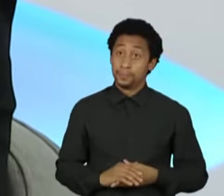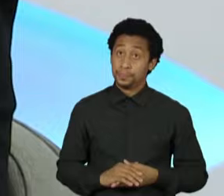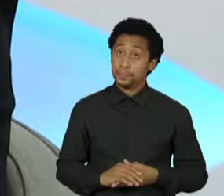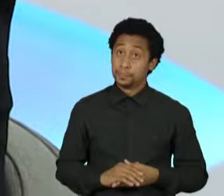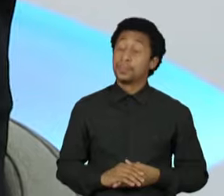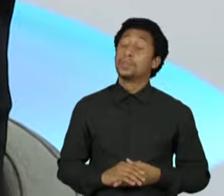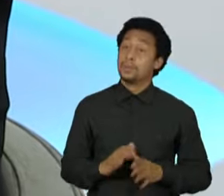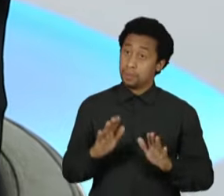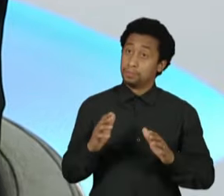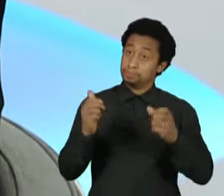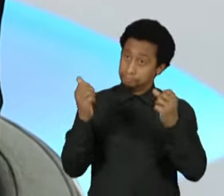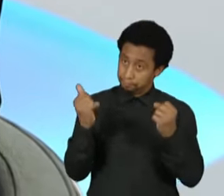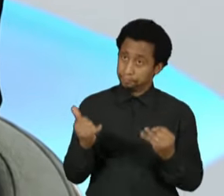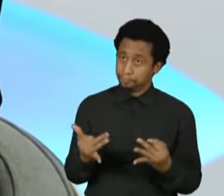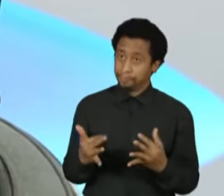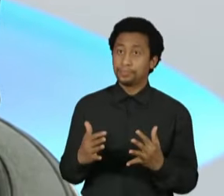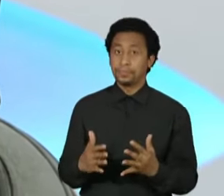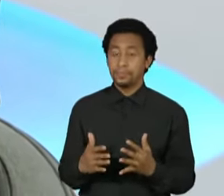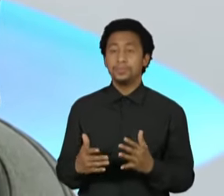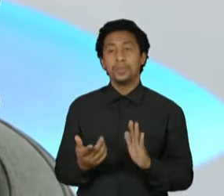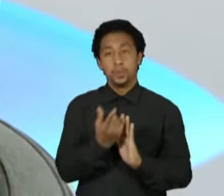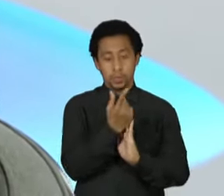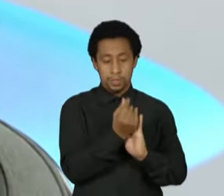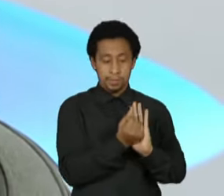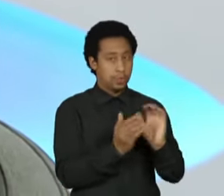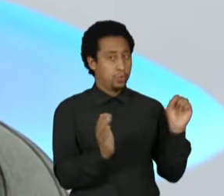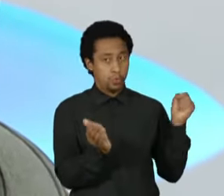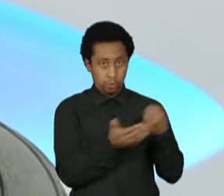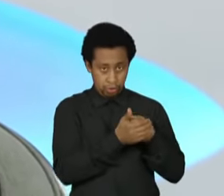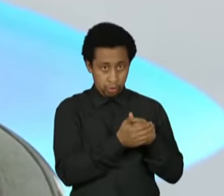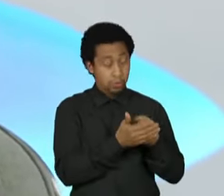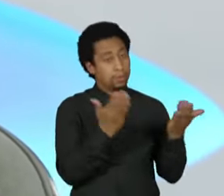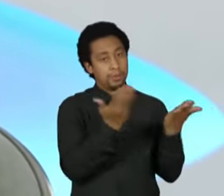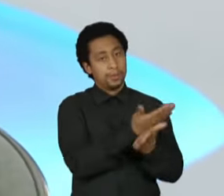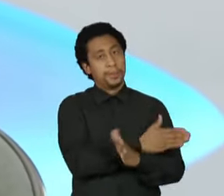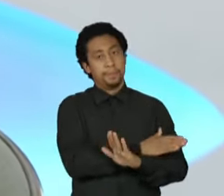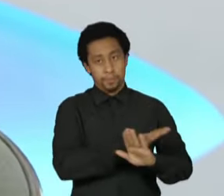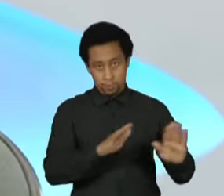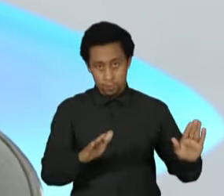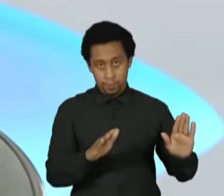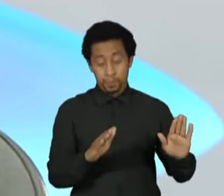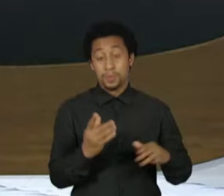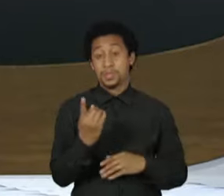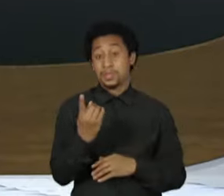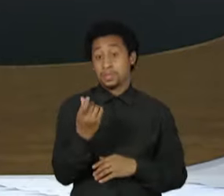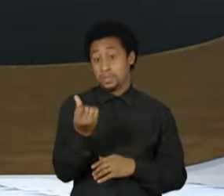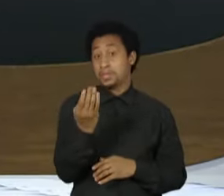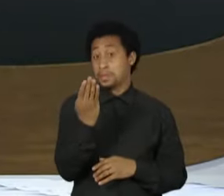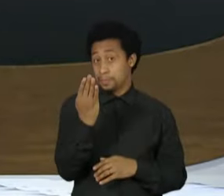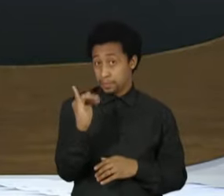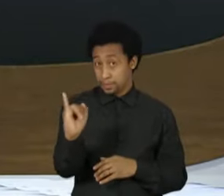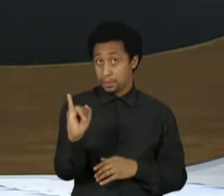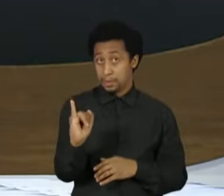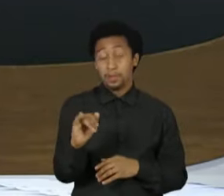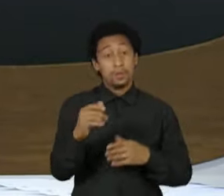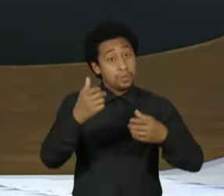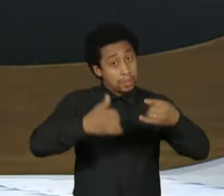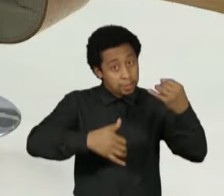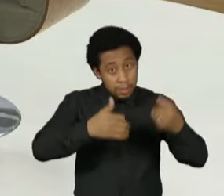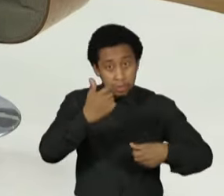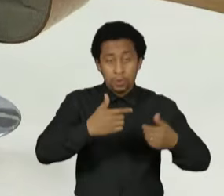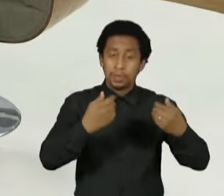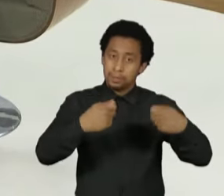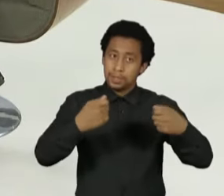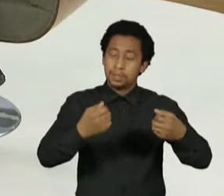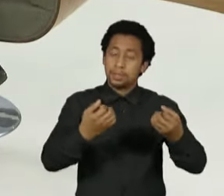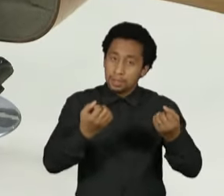o orçamento secreto. Então, só isso você está falando de 16 bilhões. A senhora disse a transparência para as emendas. Mas